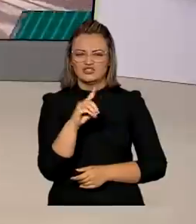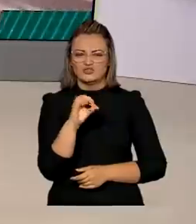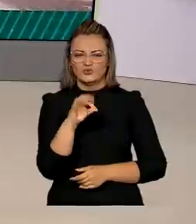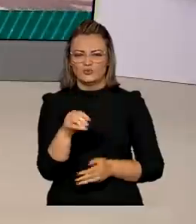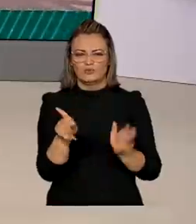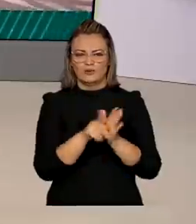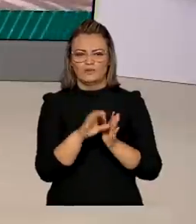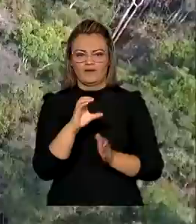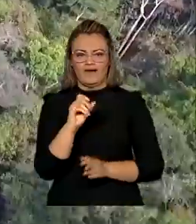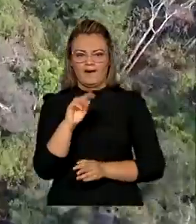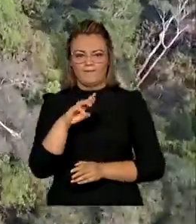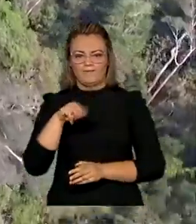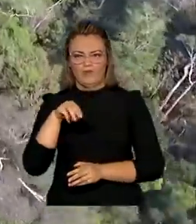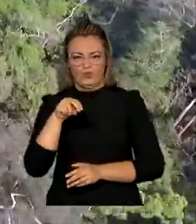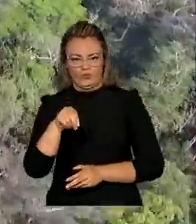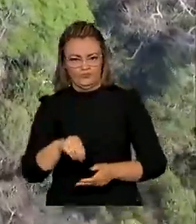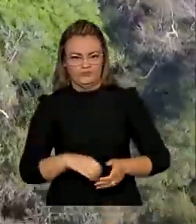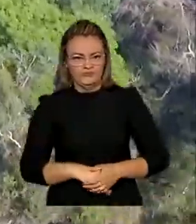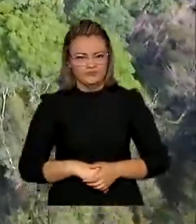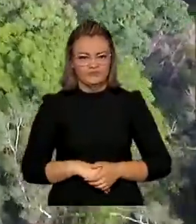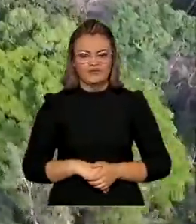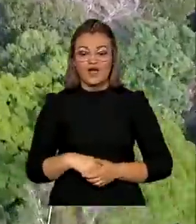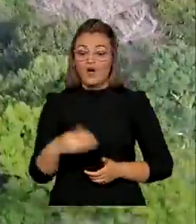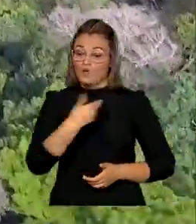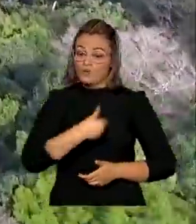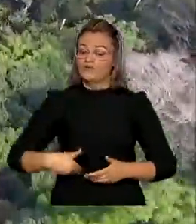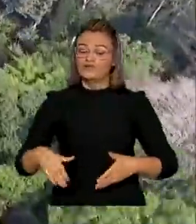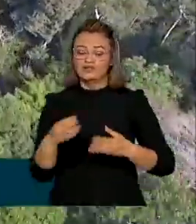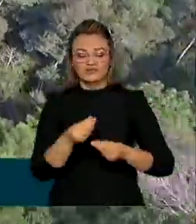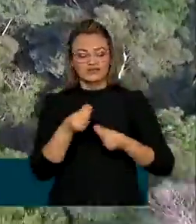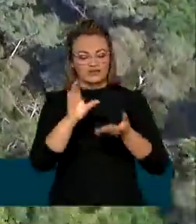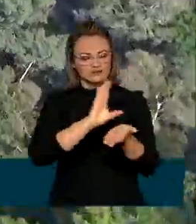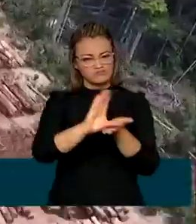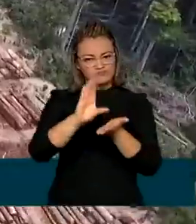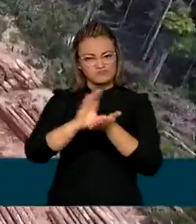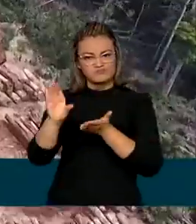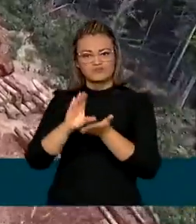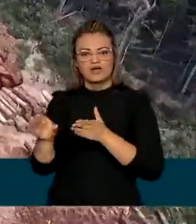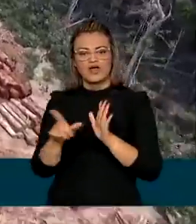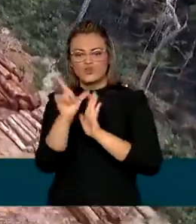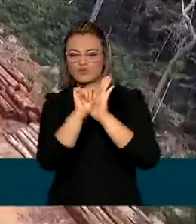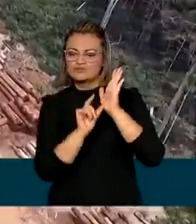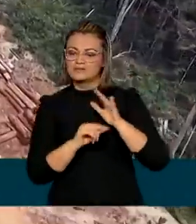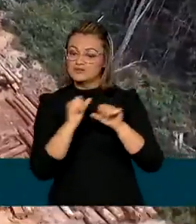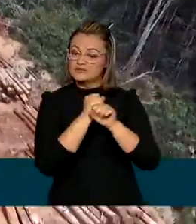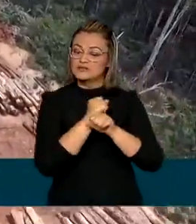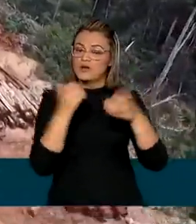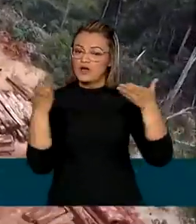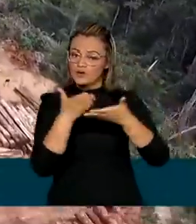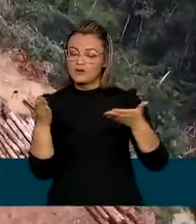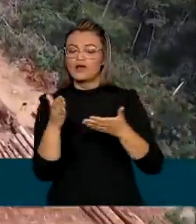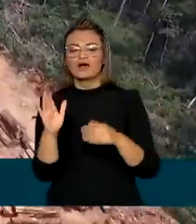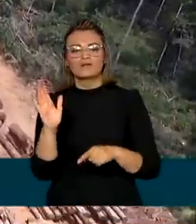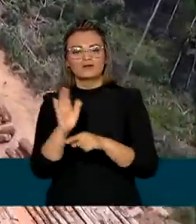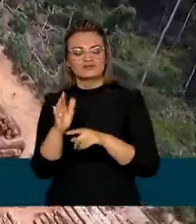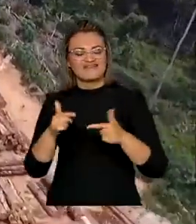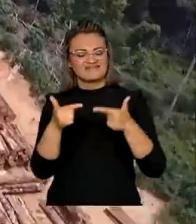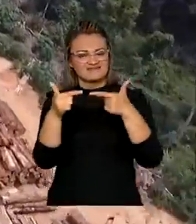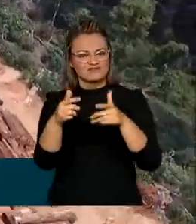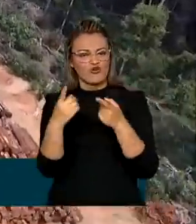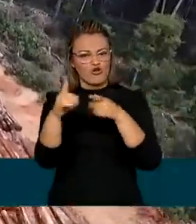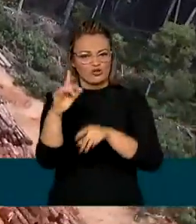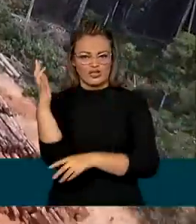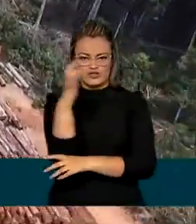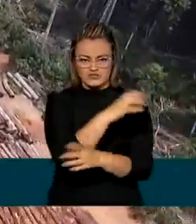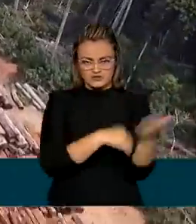carbono. O governo vai dobrar os recursos disponíveis no orçamento deste ano para reforçar ações contra o